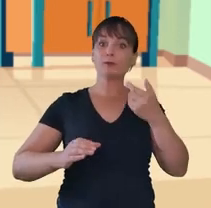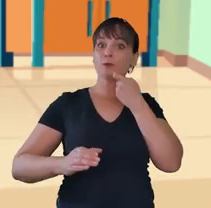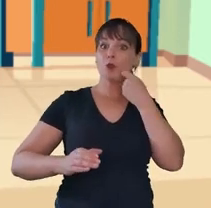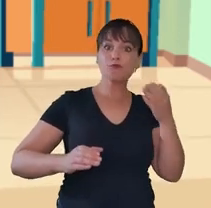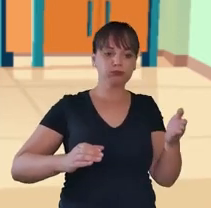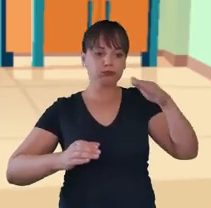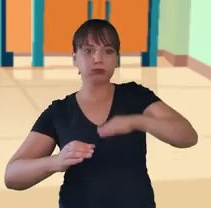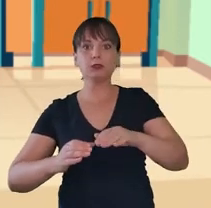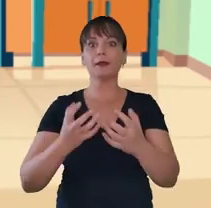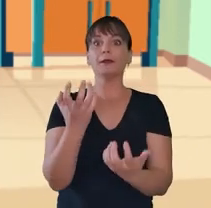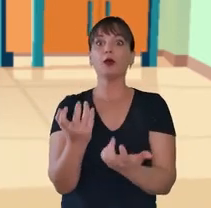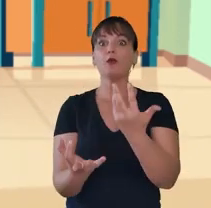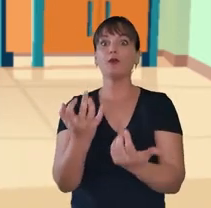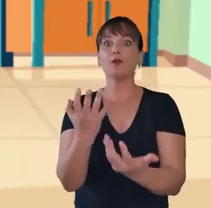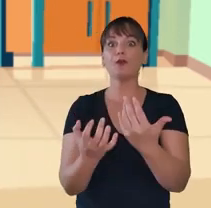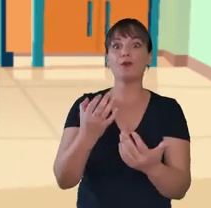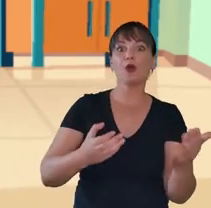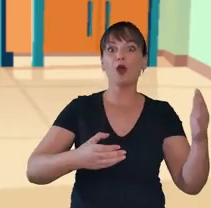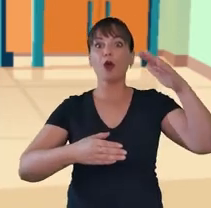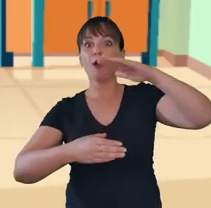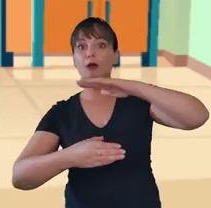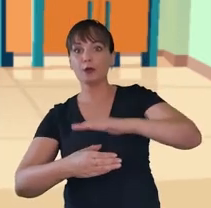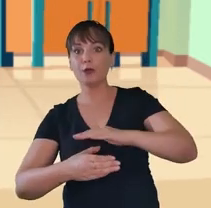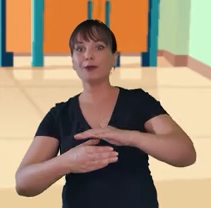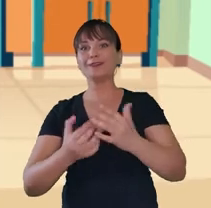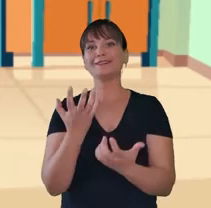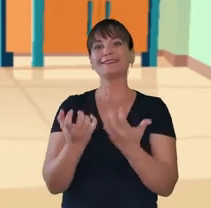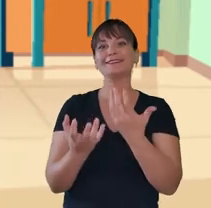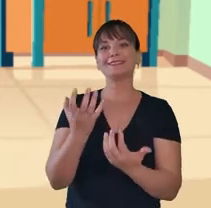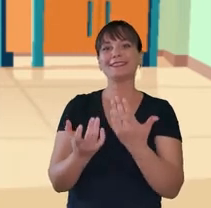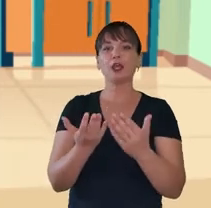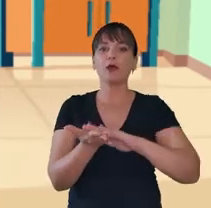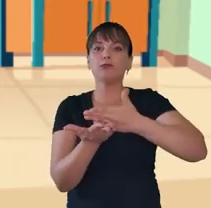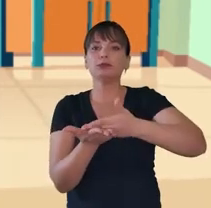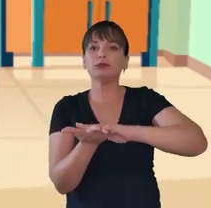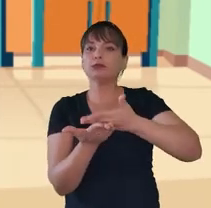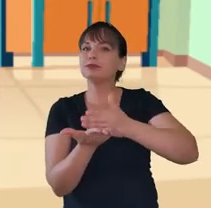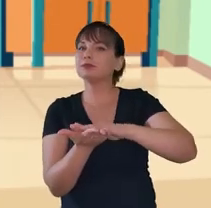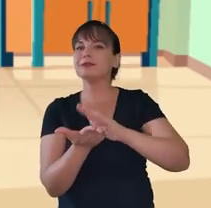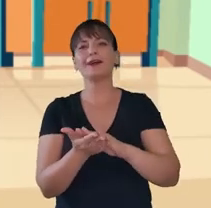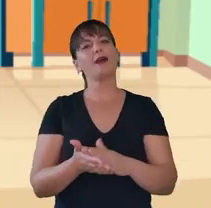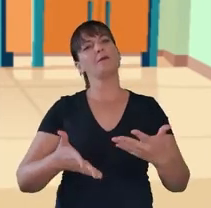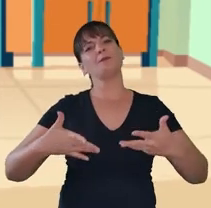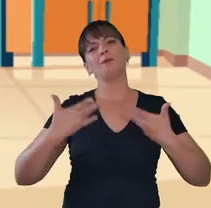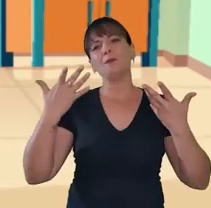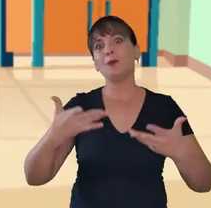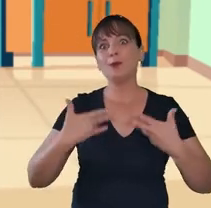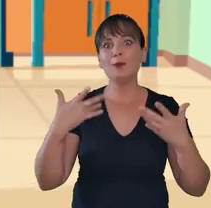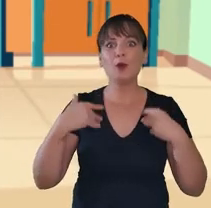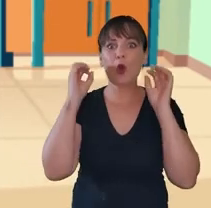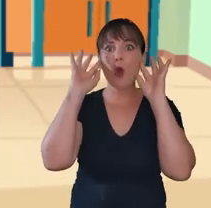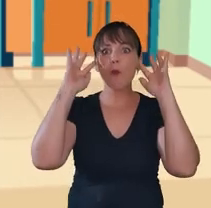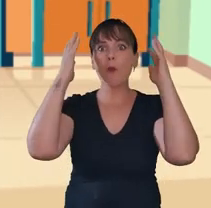colocavam, faziam fogo, tampavam e colocavam os peixes para assar. Foi muito divertido. O